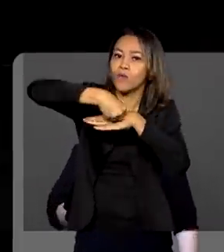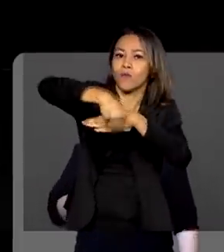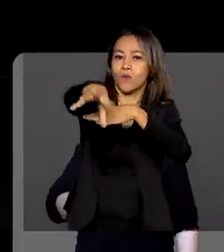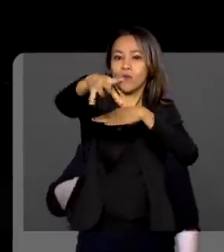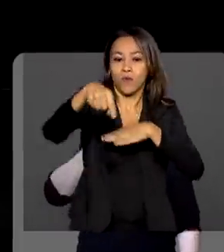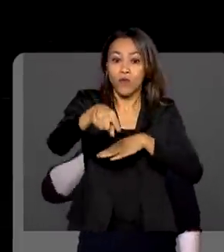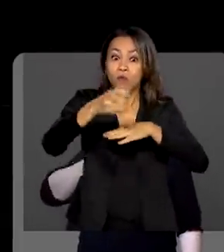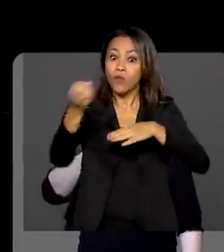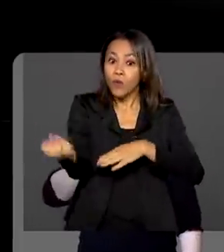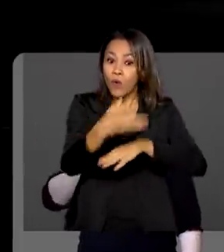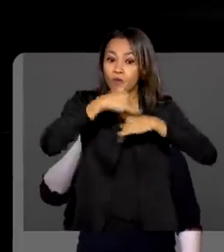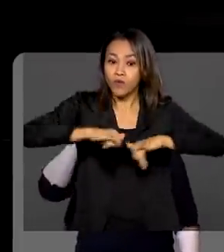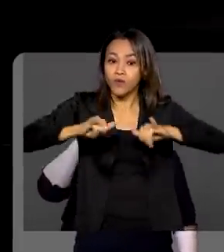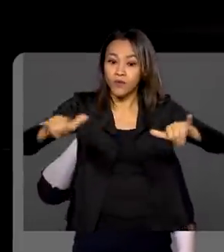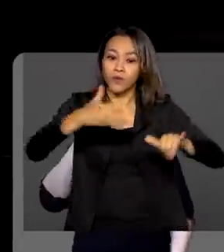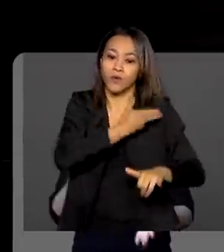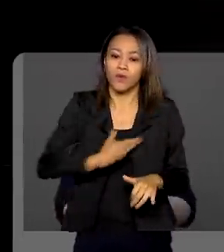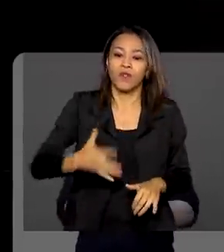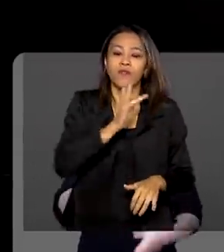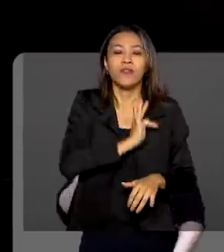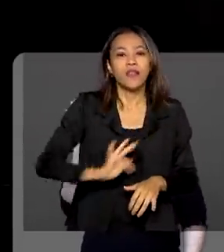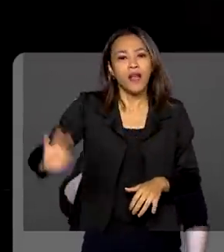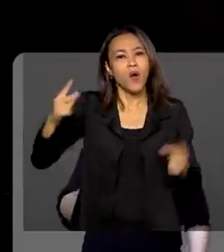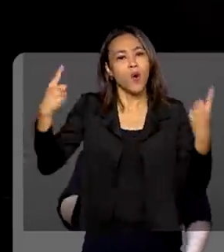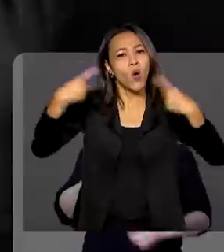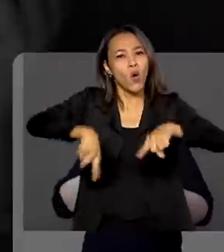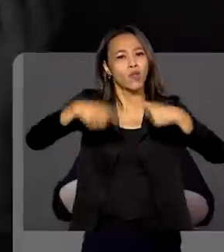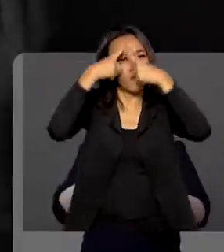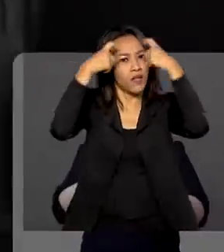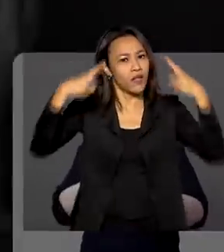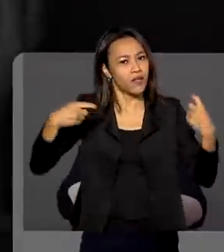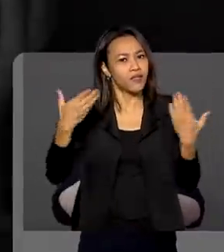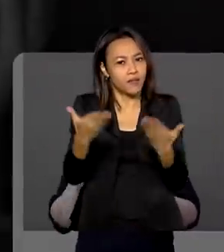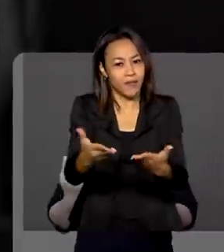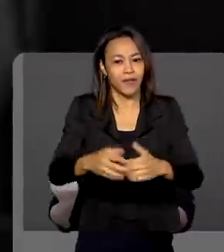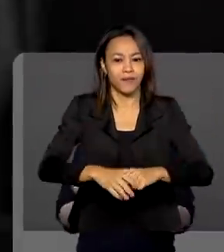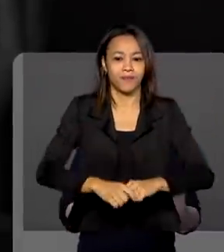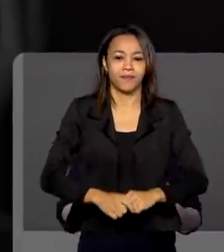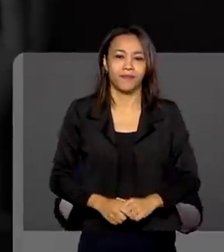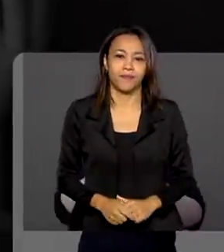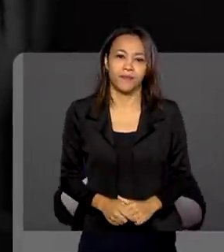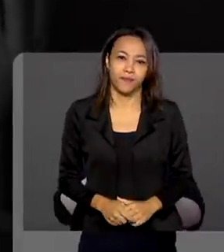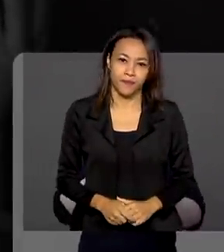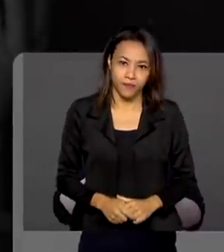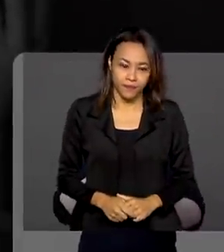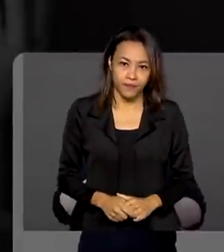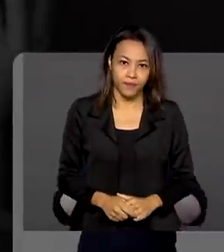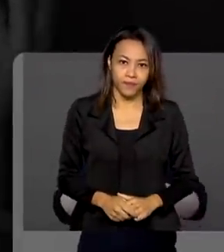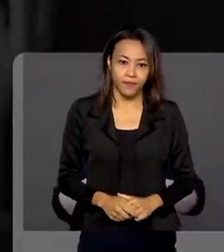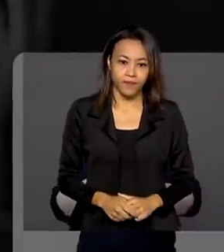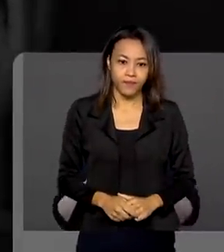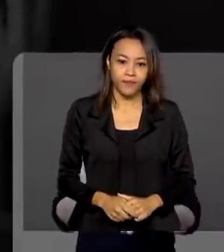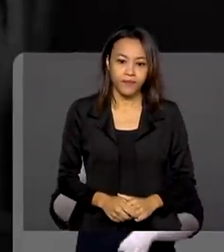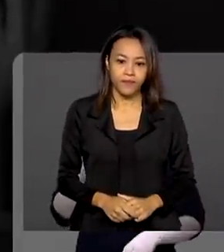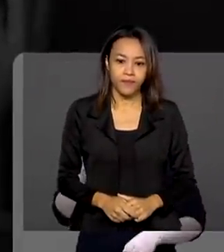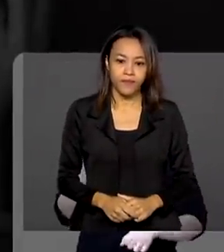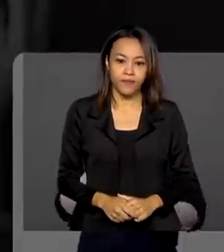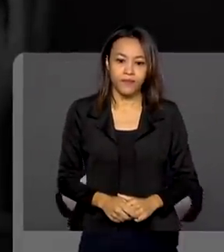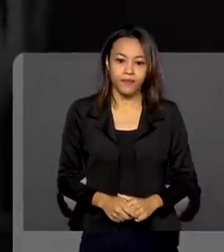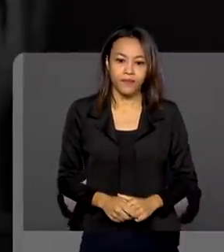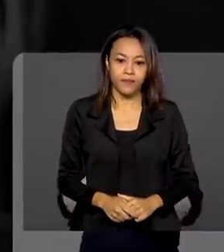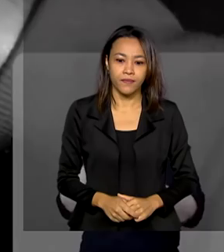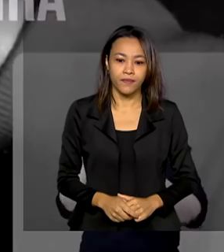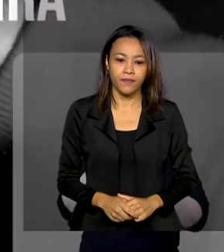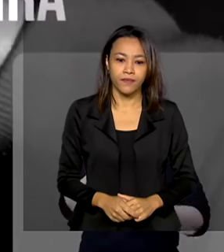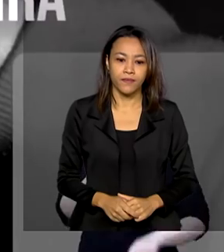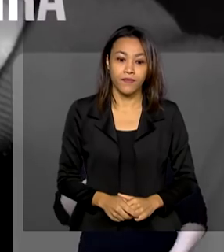nova campanha do governo federal de combate à violência contra a mulher. Se você se encontra nessa situação, procure a rede